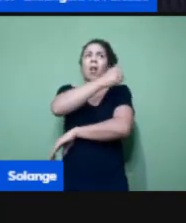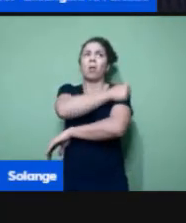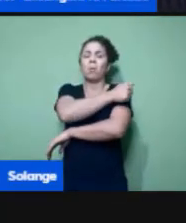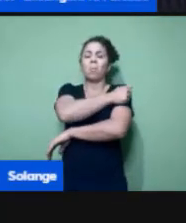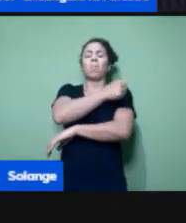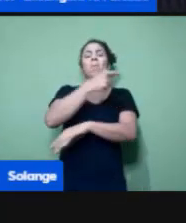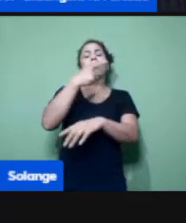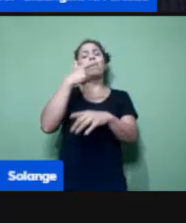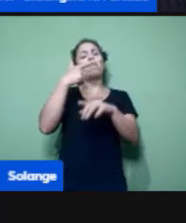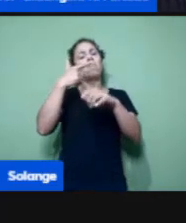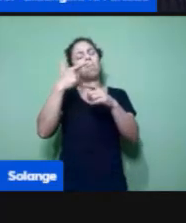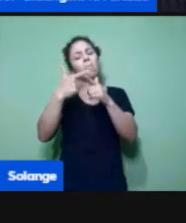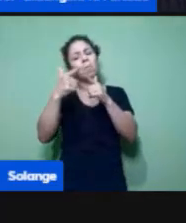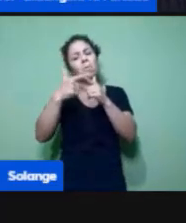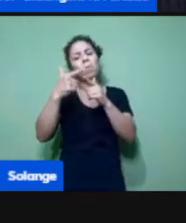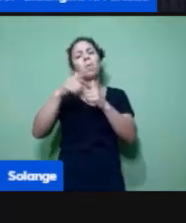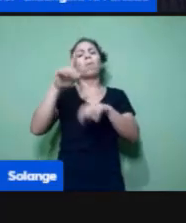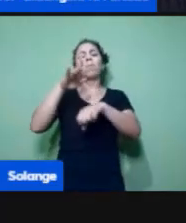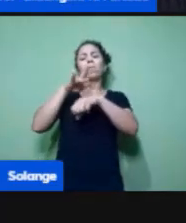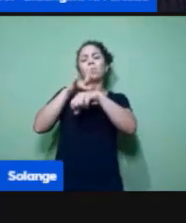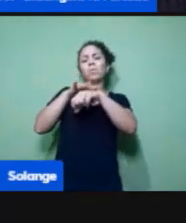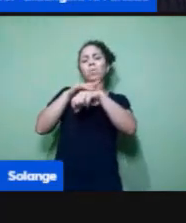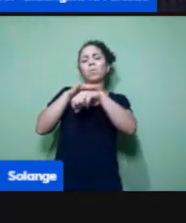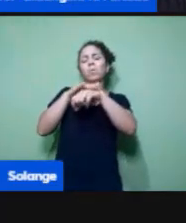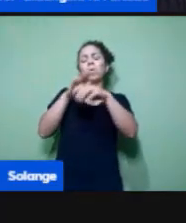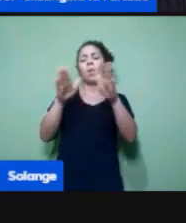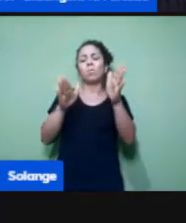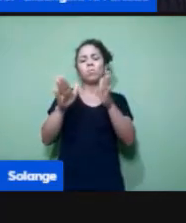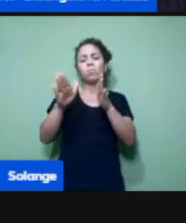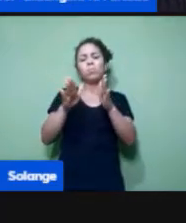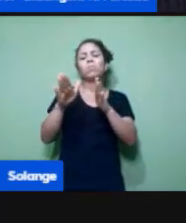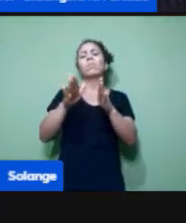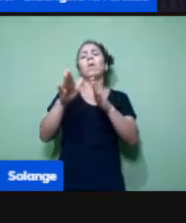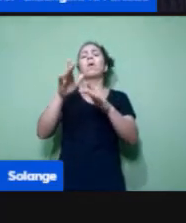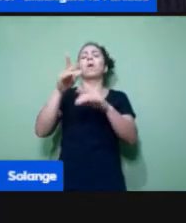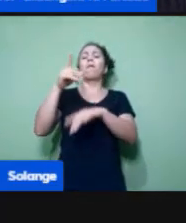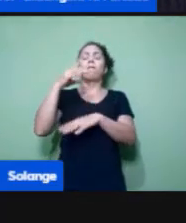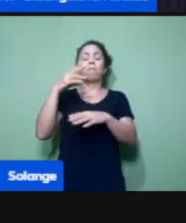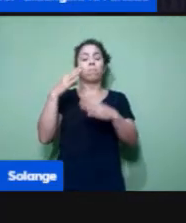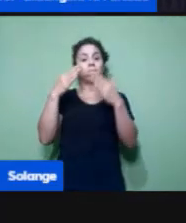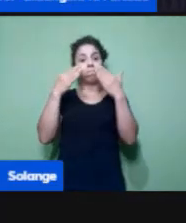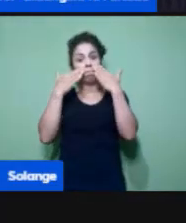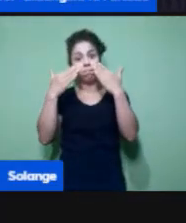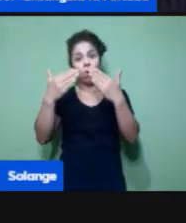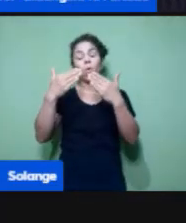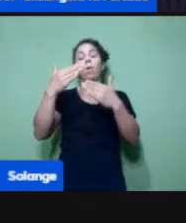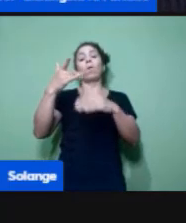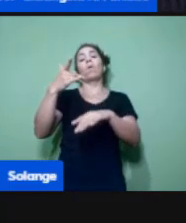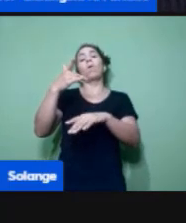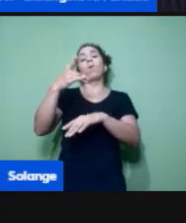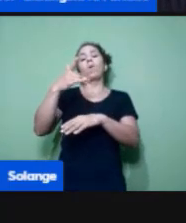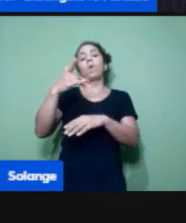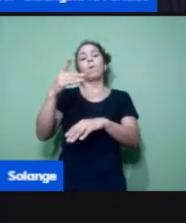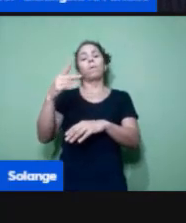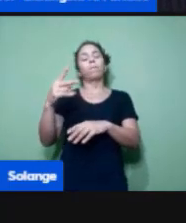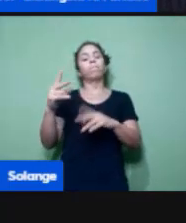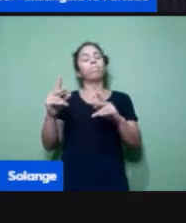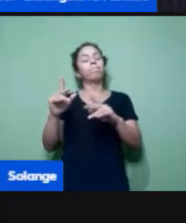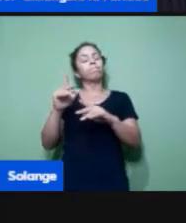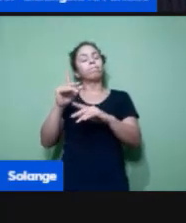momento que a gente está visando a questão da qualidade de saúde, a qualidade de vida, vamos pensar que